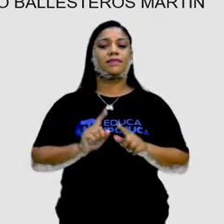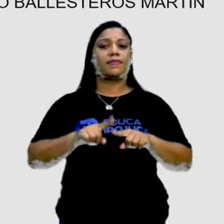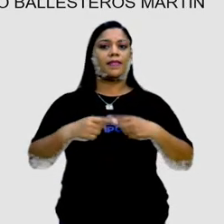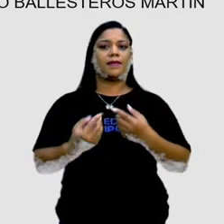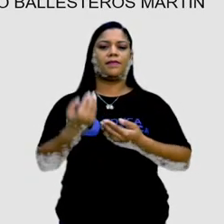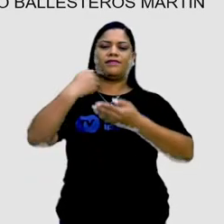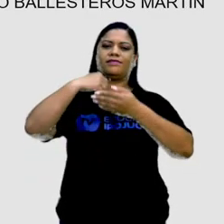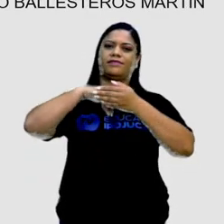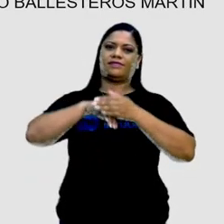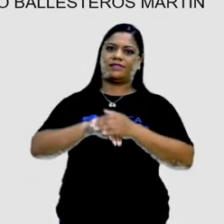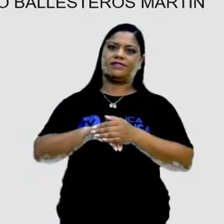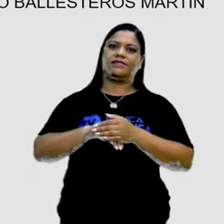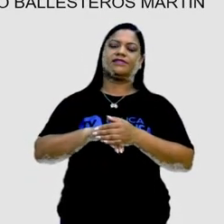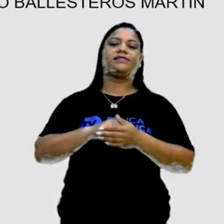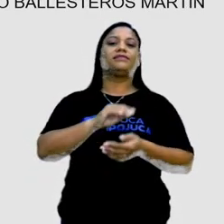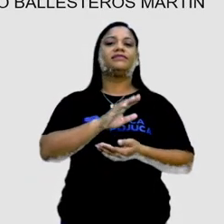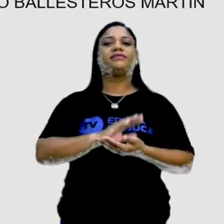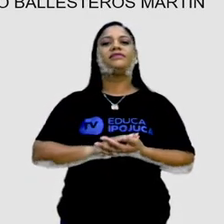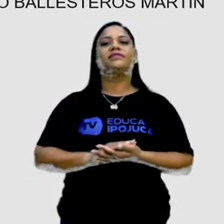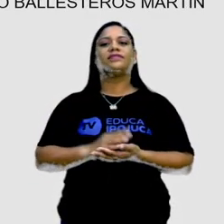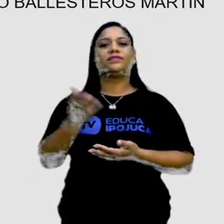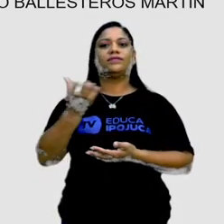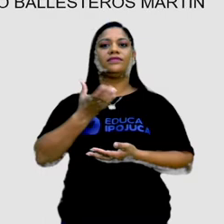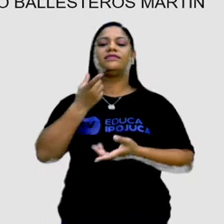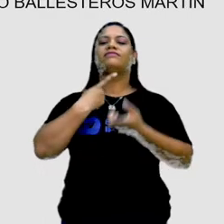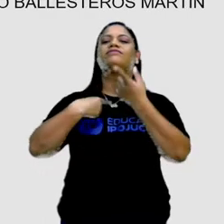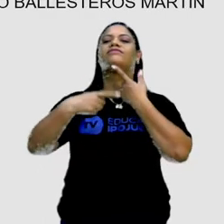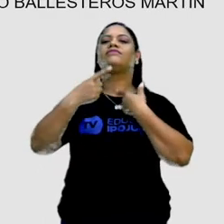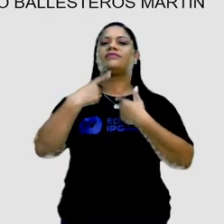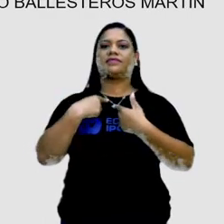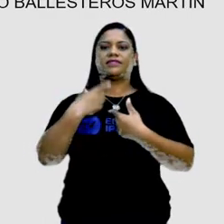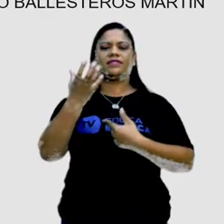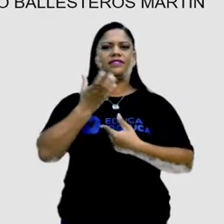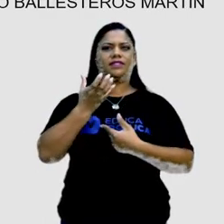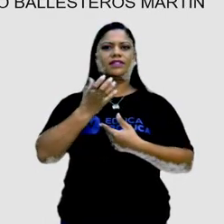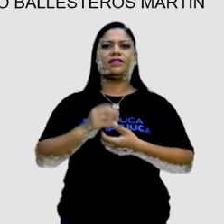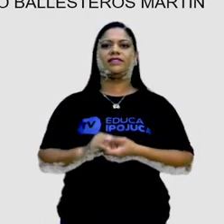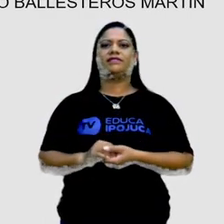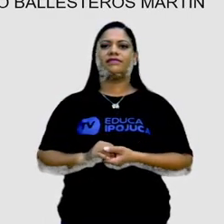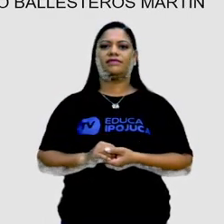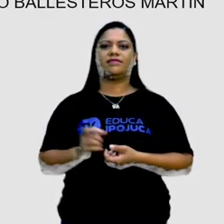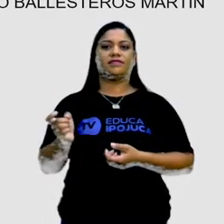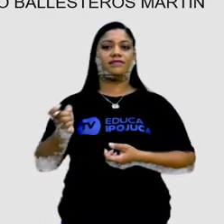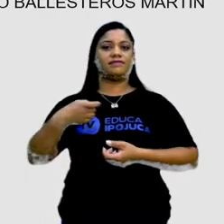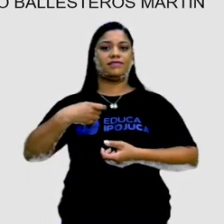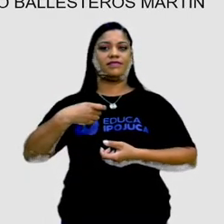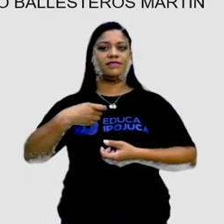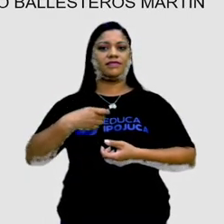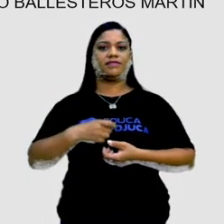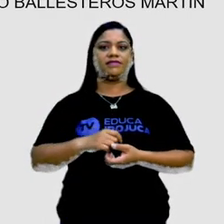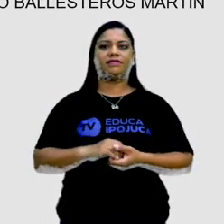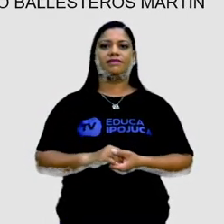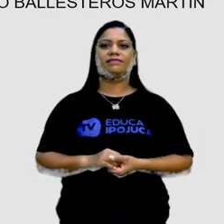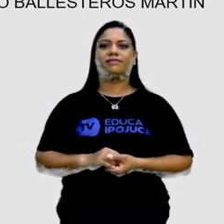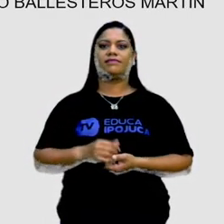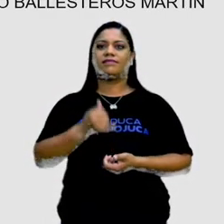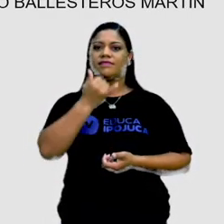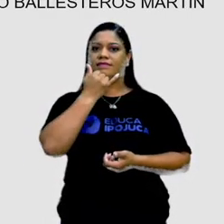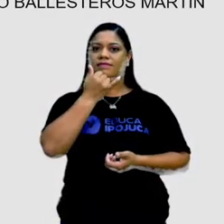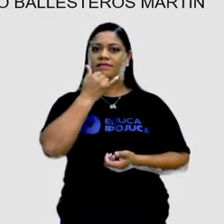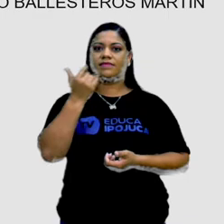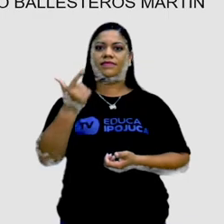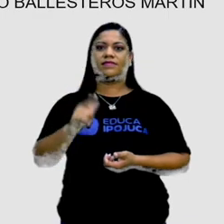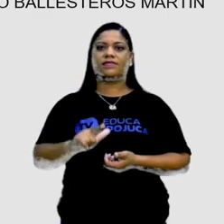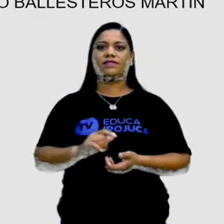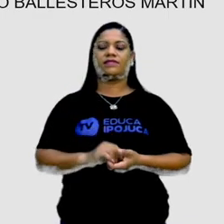dentro, são o que são, o que querem ser. Querem o que querem ser? Desculpa aí, gente, a leitura. Vou ler